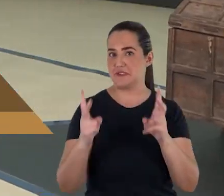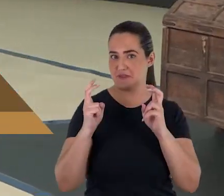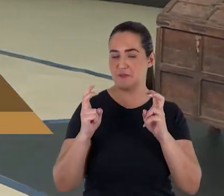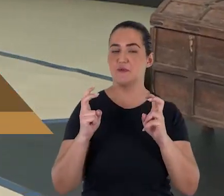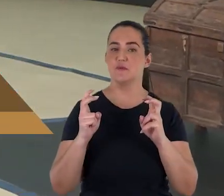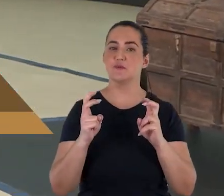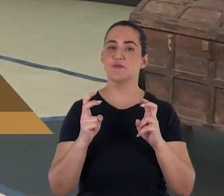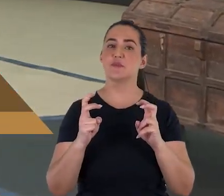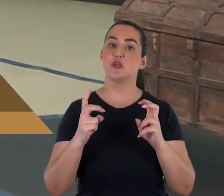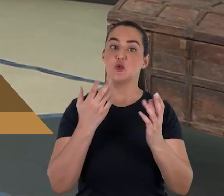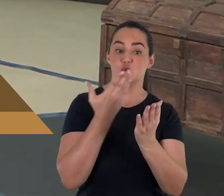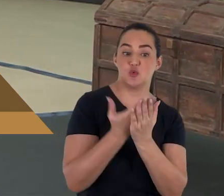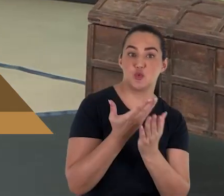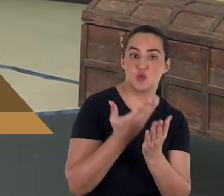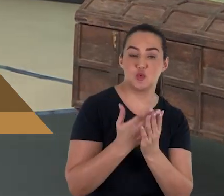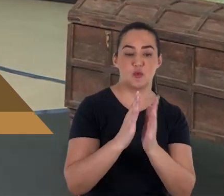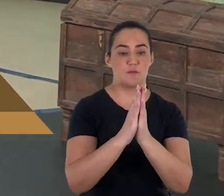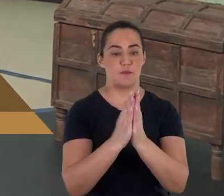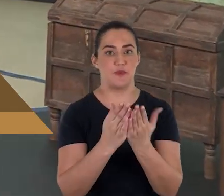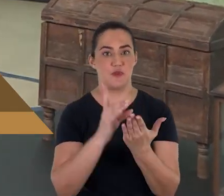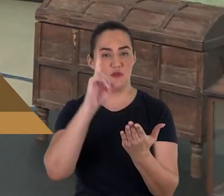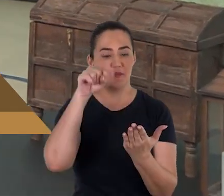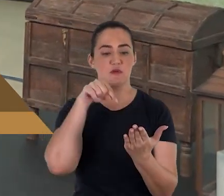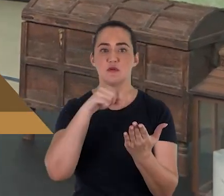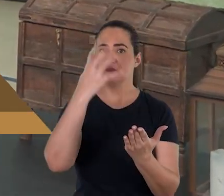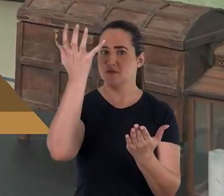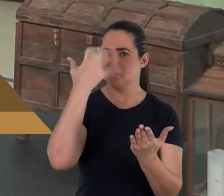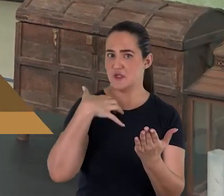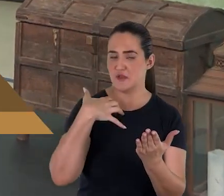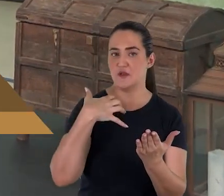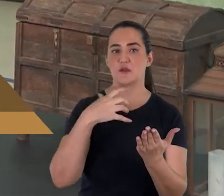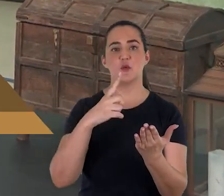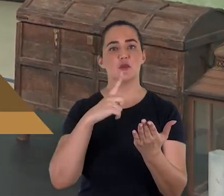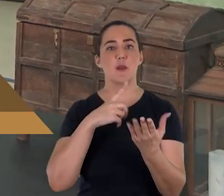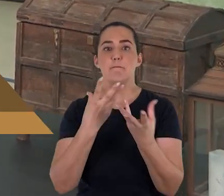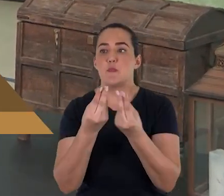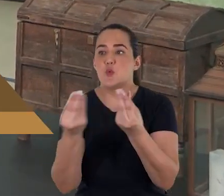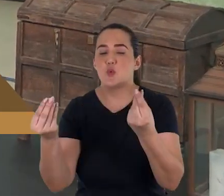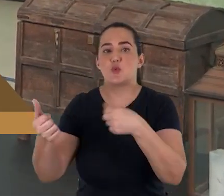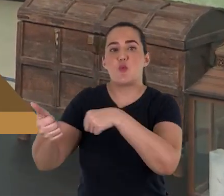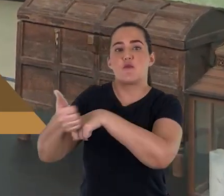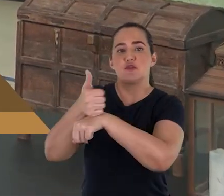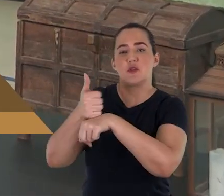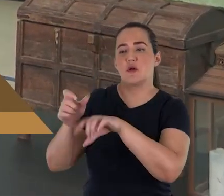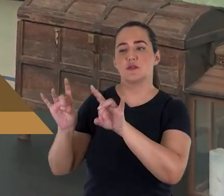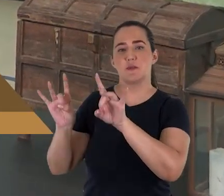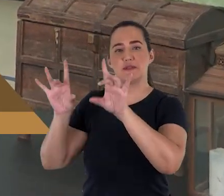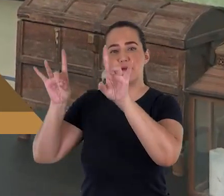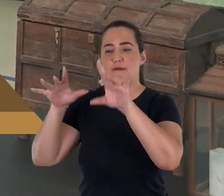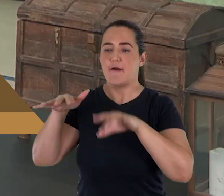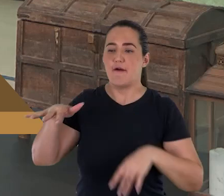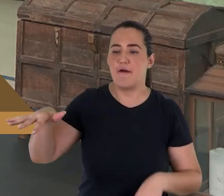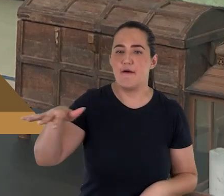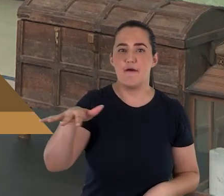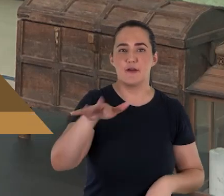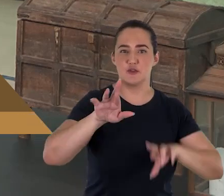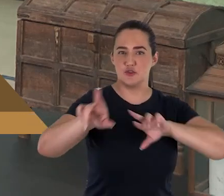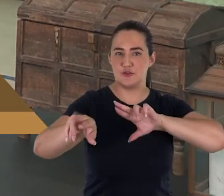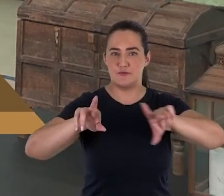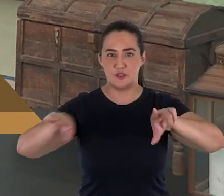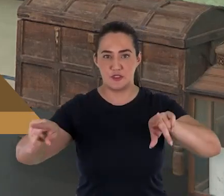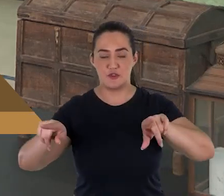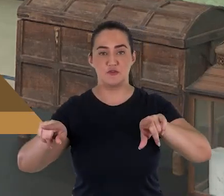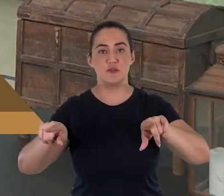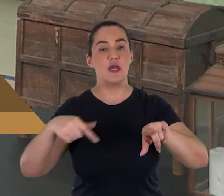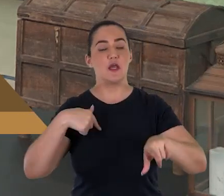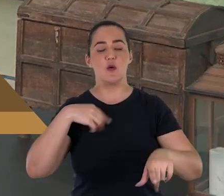que o estudo da Bíblia é um estudo sério, envolvendo vários especialistas, diferentes acadêmicos. Isso é